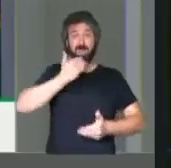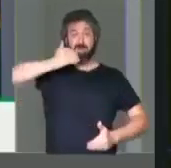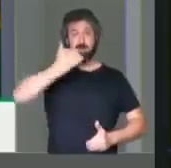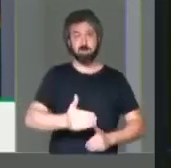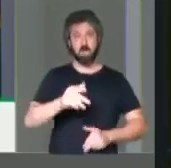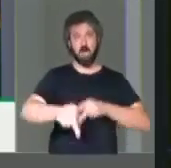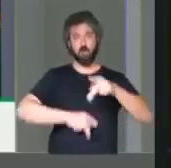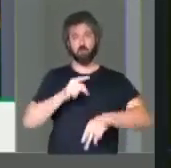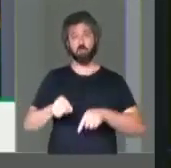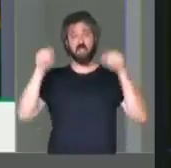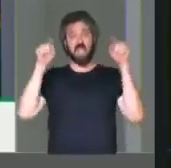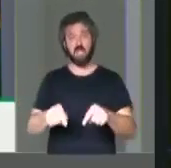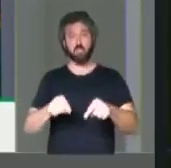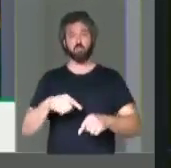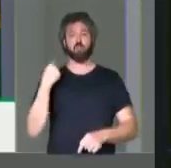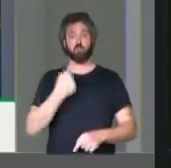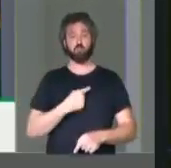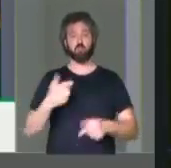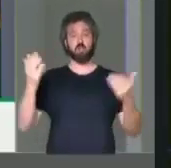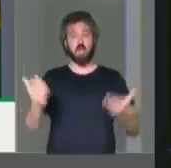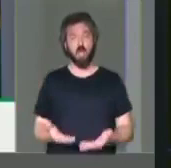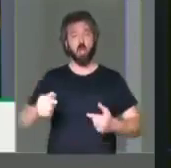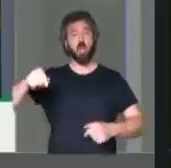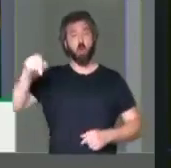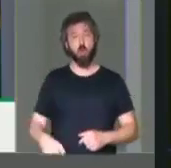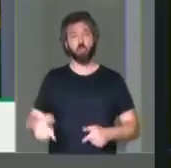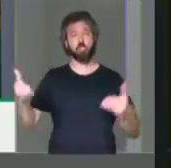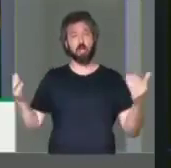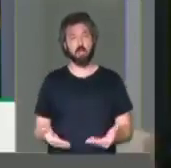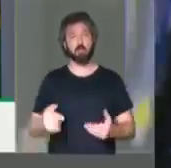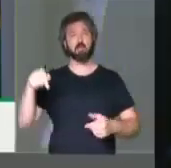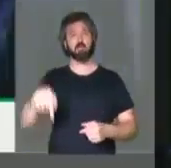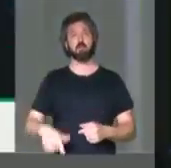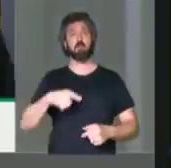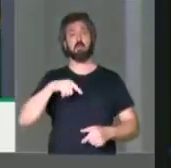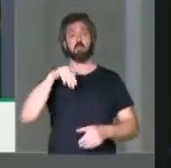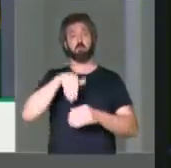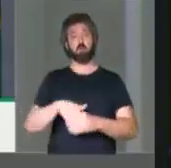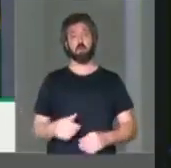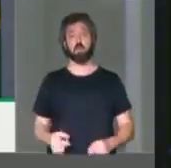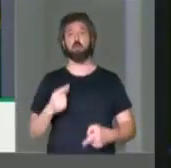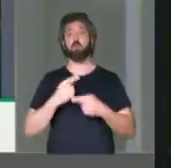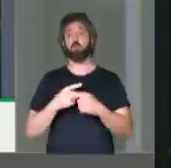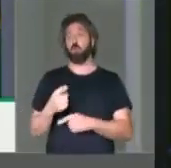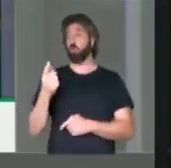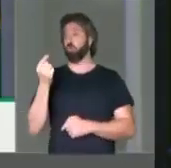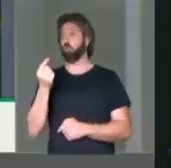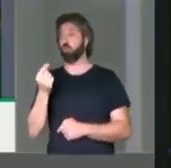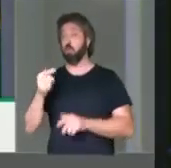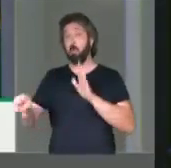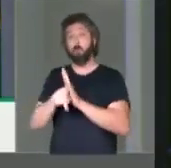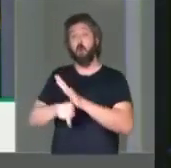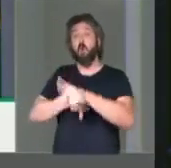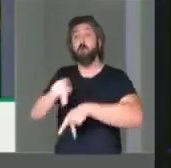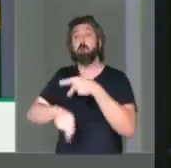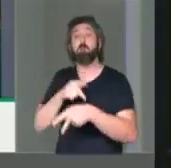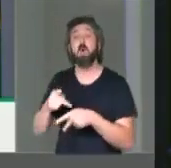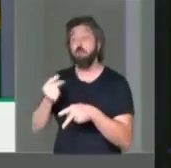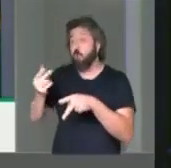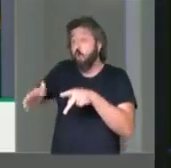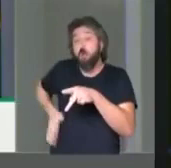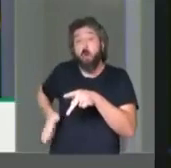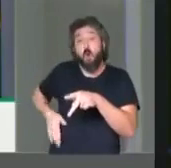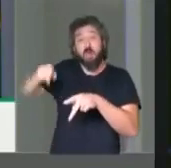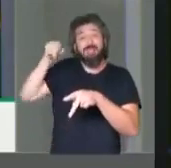o povo. E é para isso que nós estamos aprovando hoje o PLN 18, para que o dinheiro do povo, que sai do